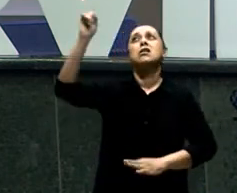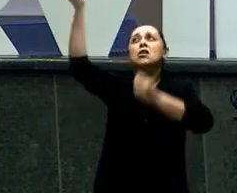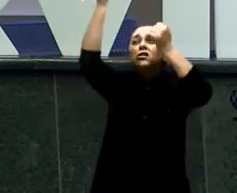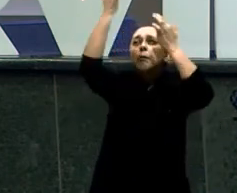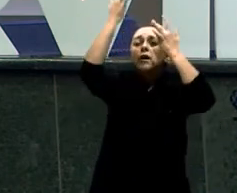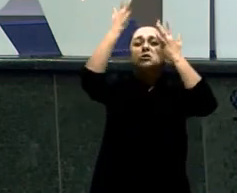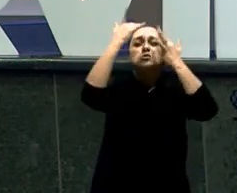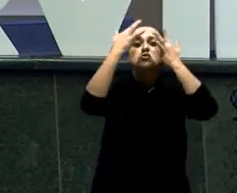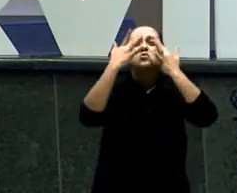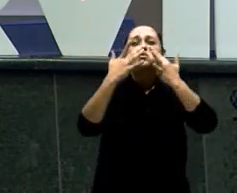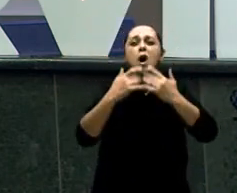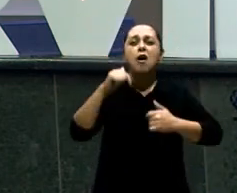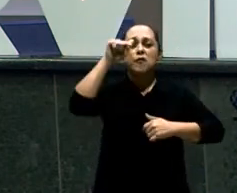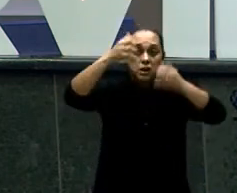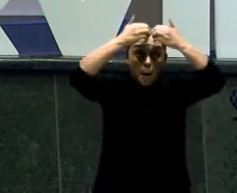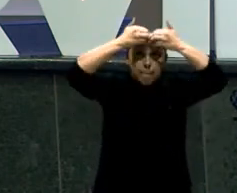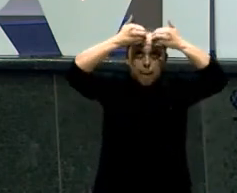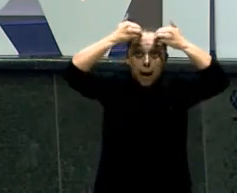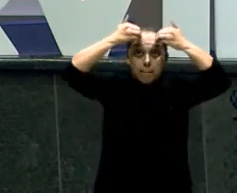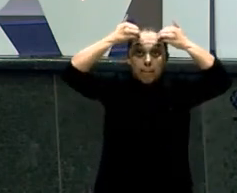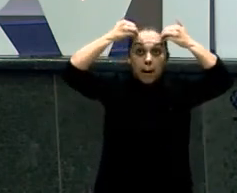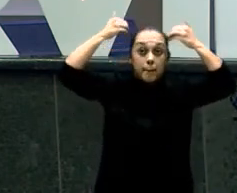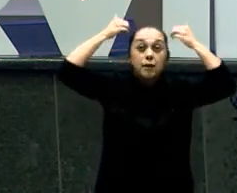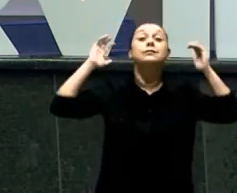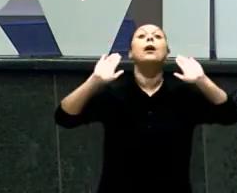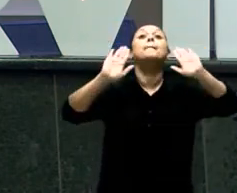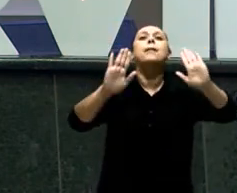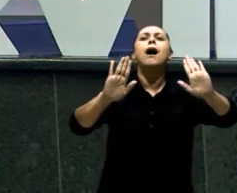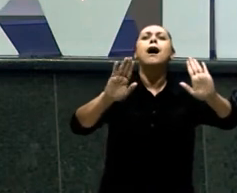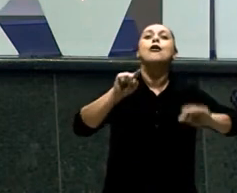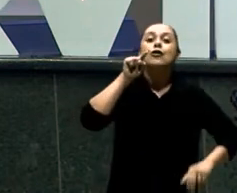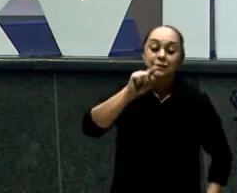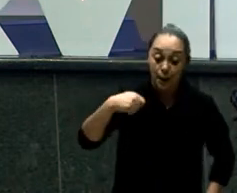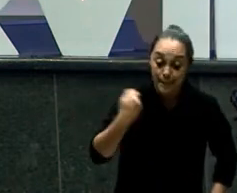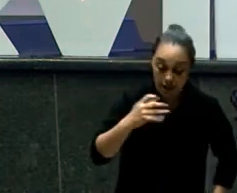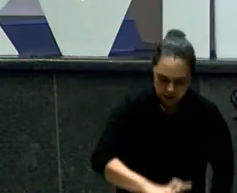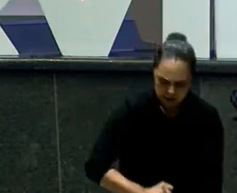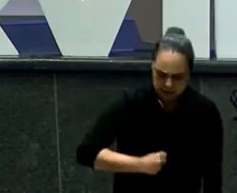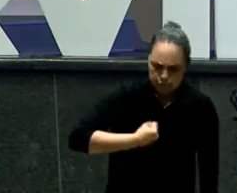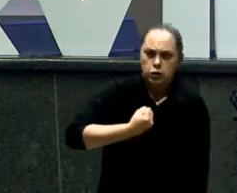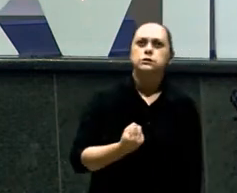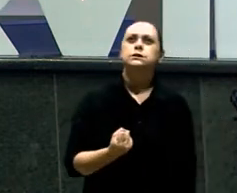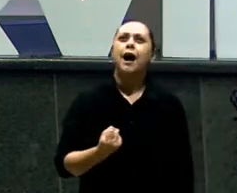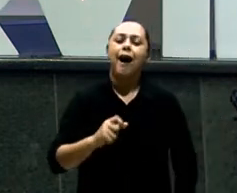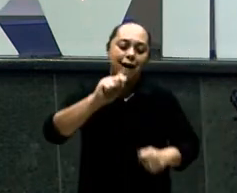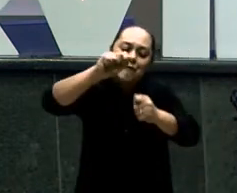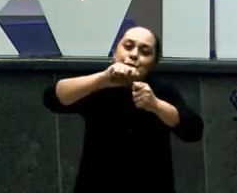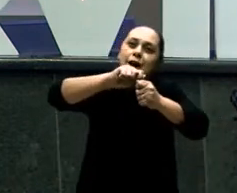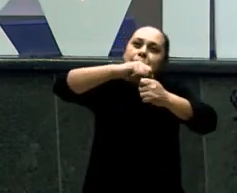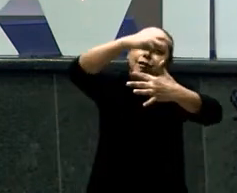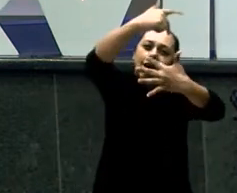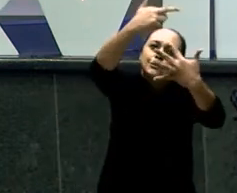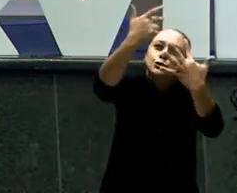E vai descobrir Que você é o melhor Na área em que você trabalha No ministério Em que você exerce